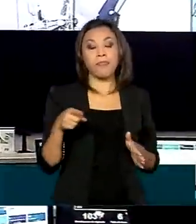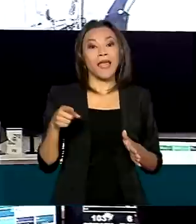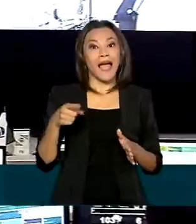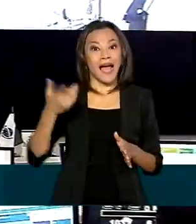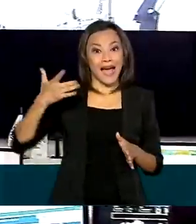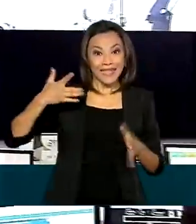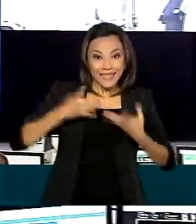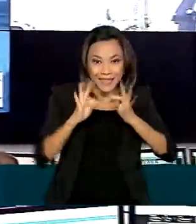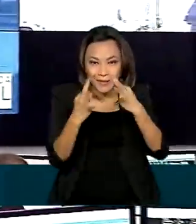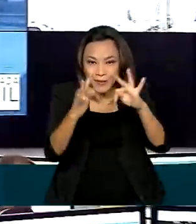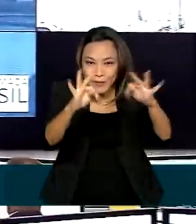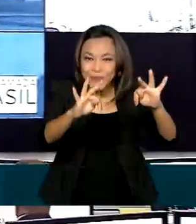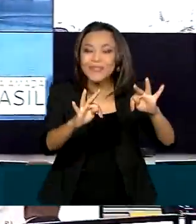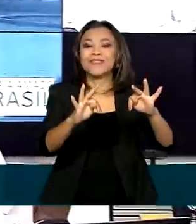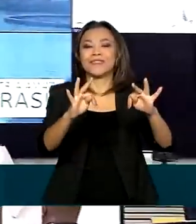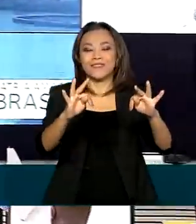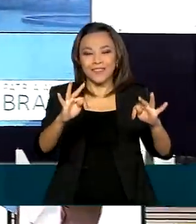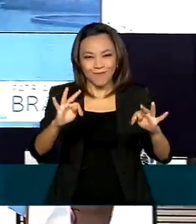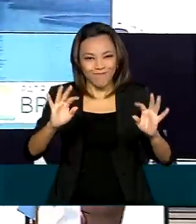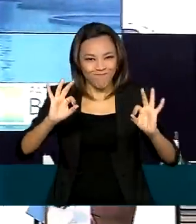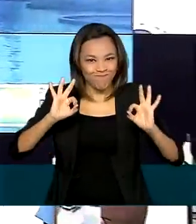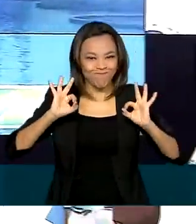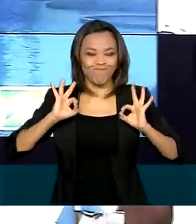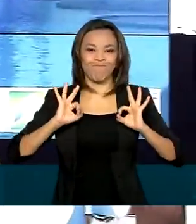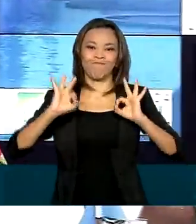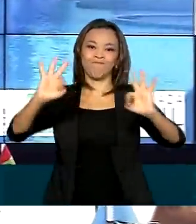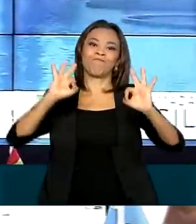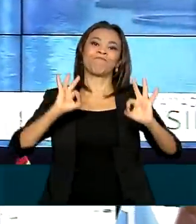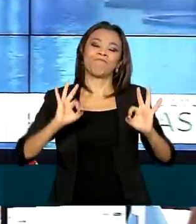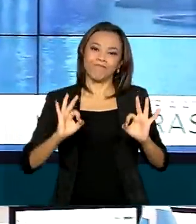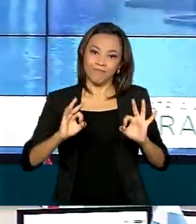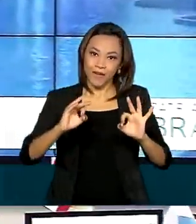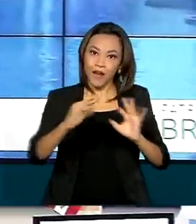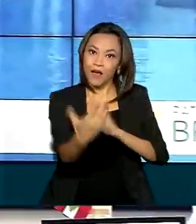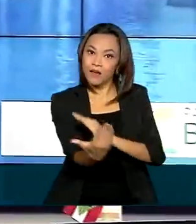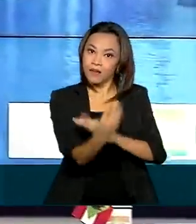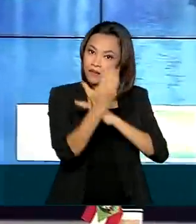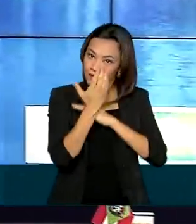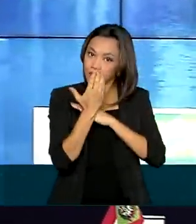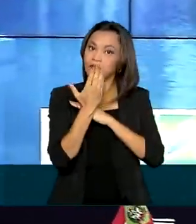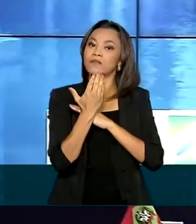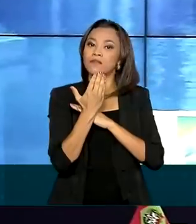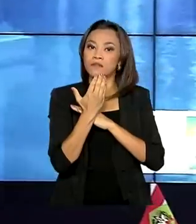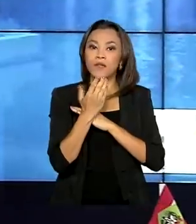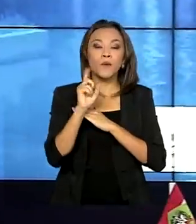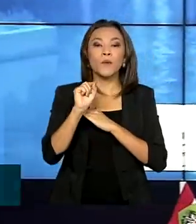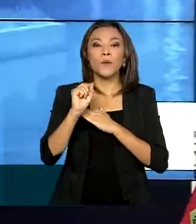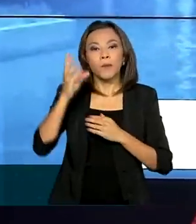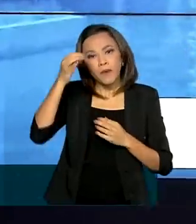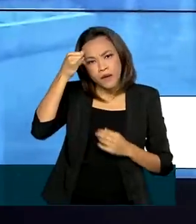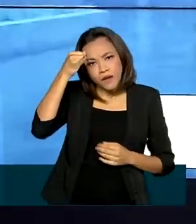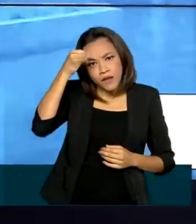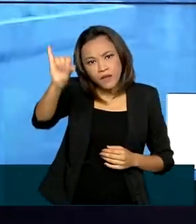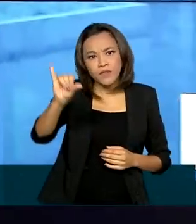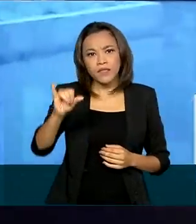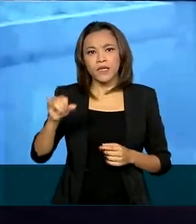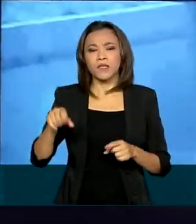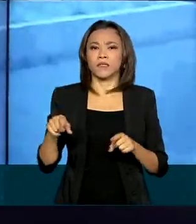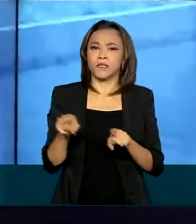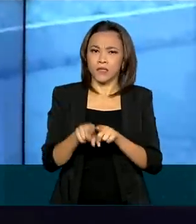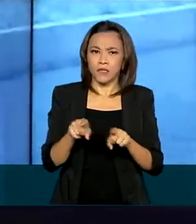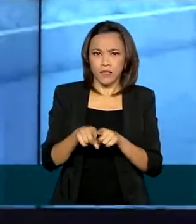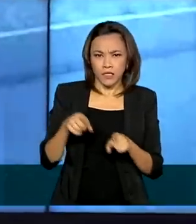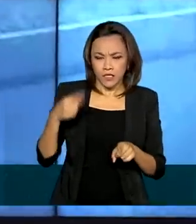definitivamente para auxiliar e contribuir para a prevenção e repressão